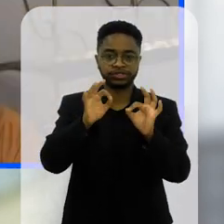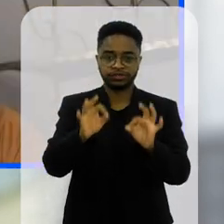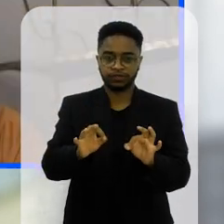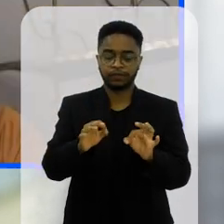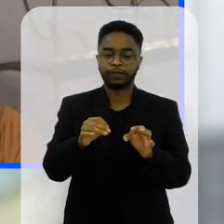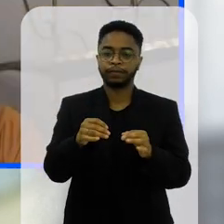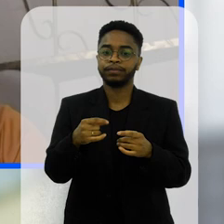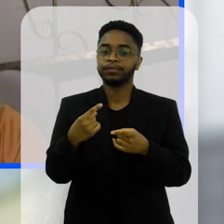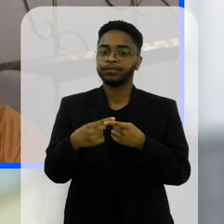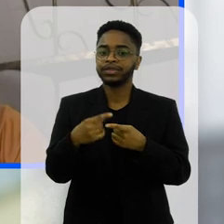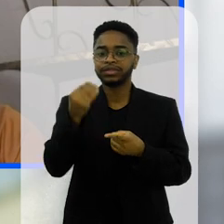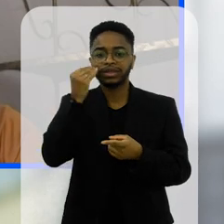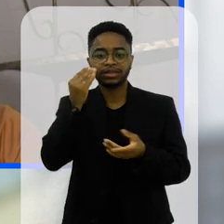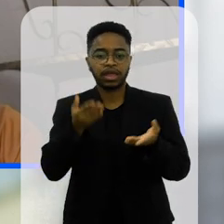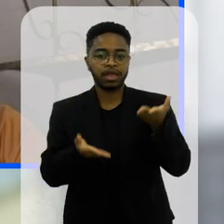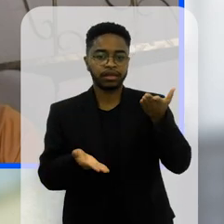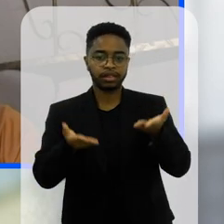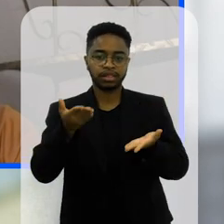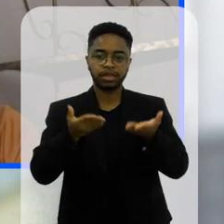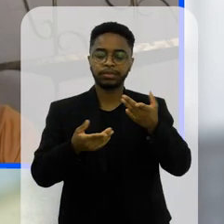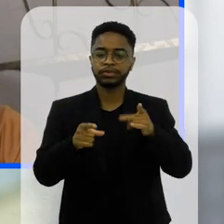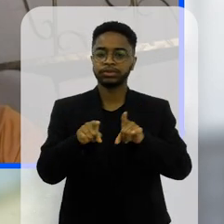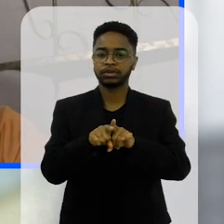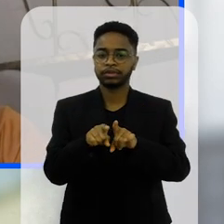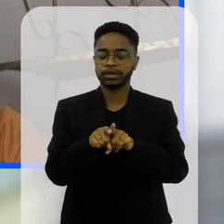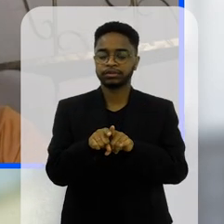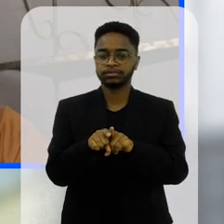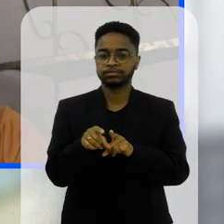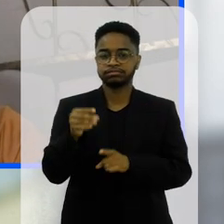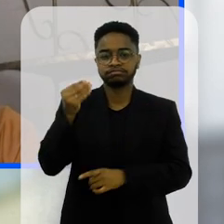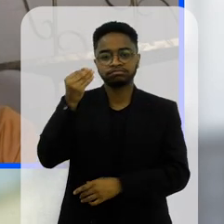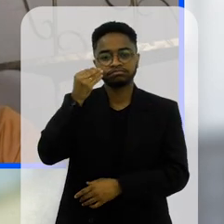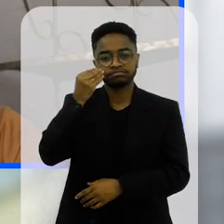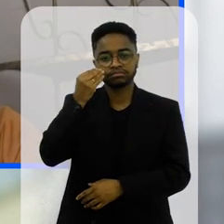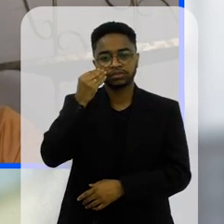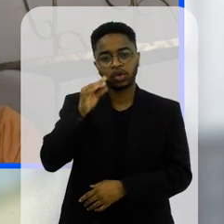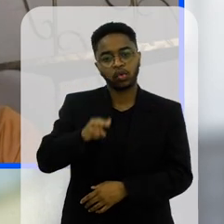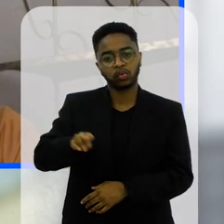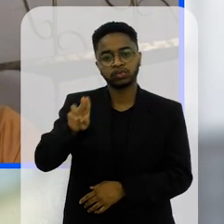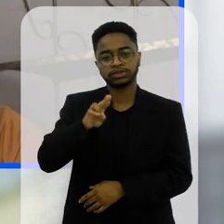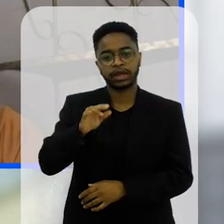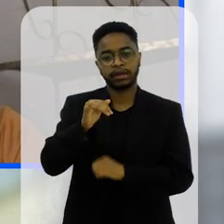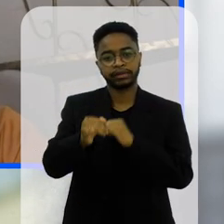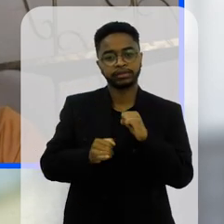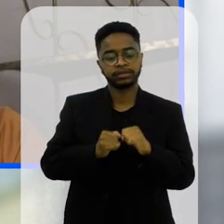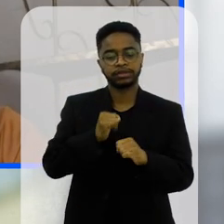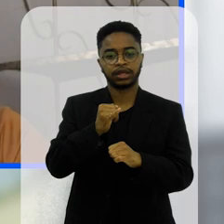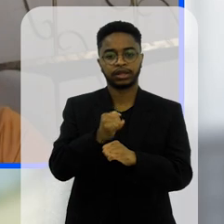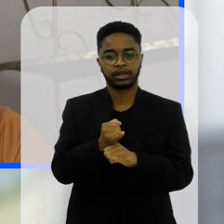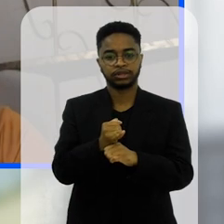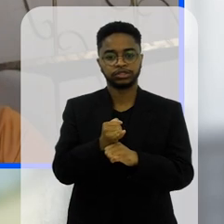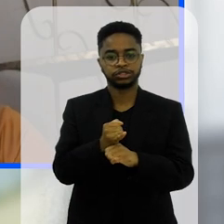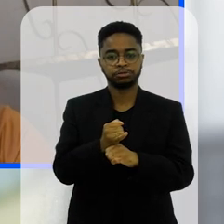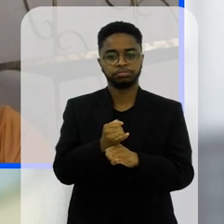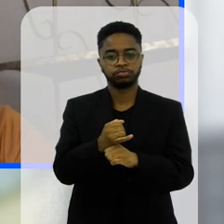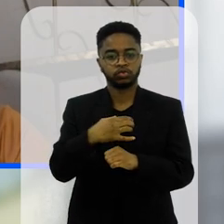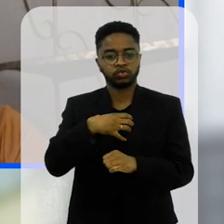então sempre procurando esse equilíbrio procurando trazer o uso da internet de forma